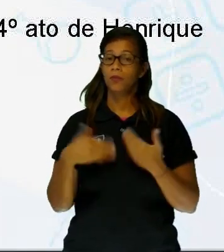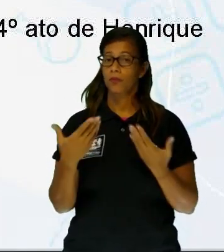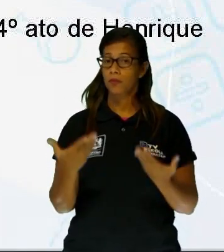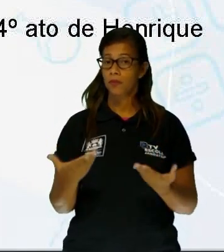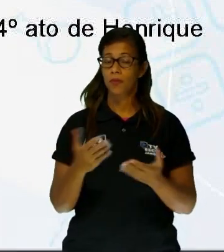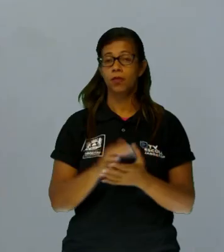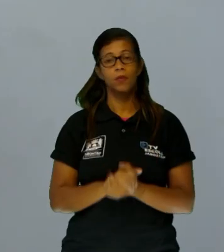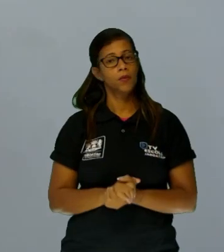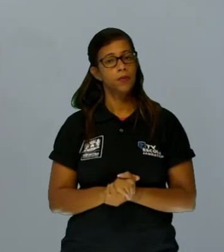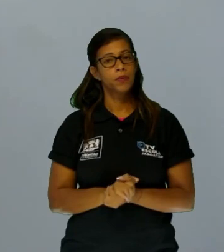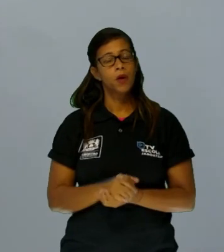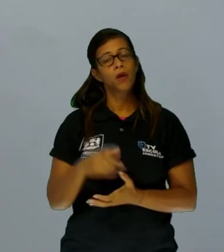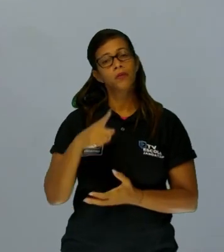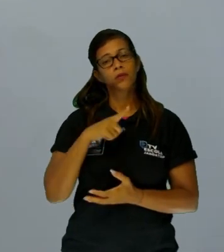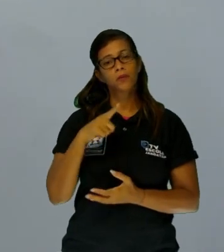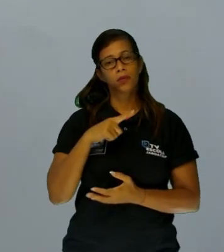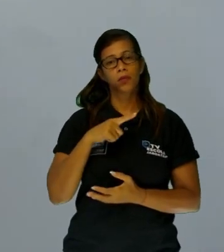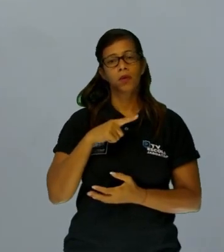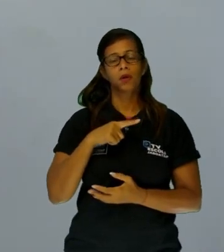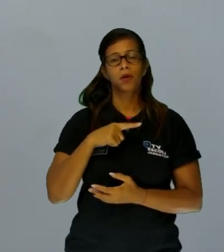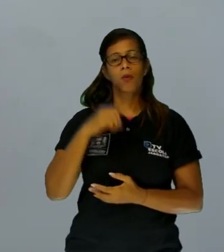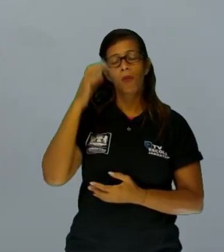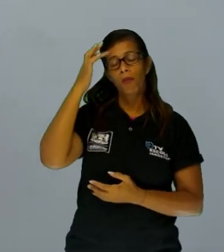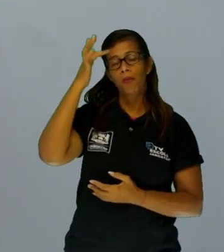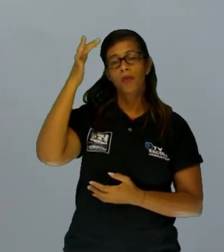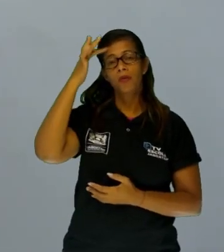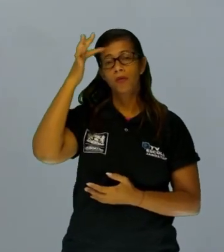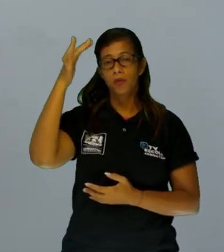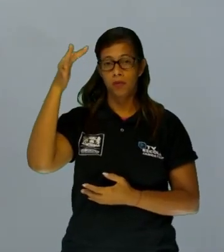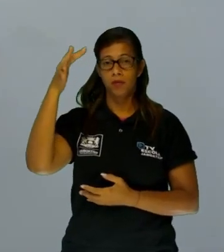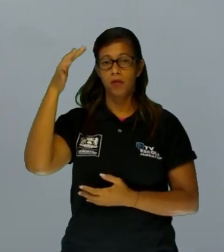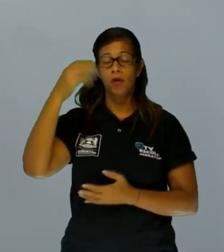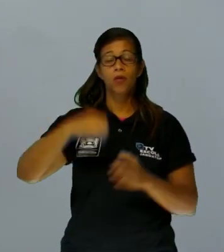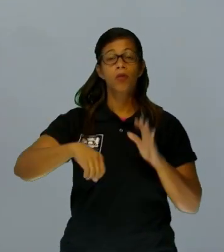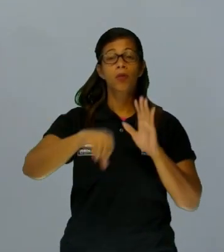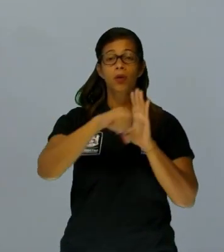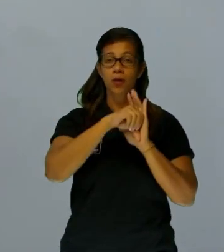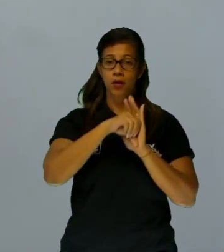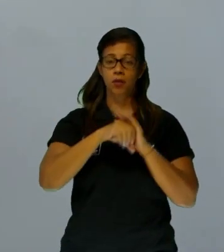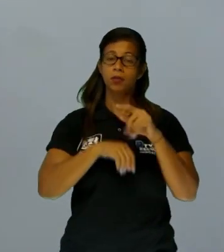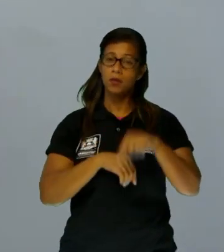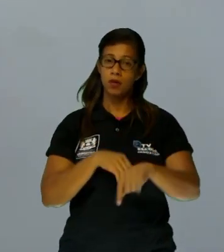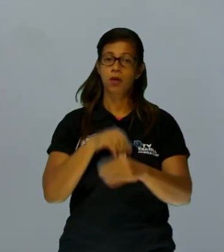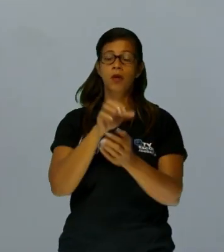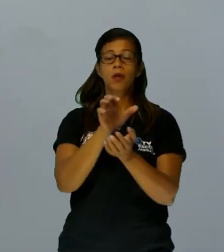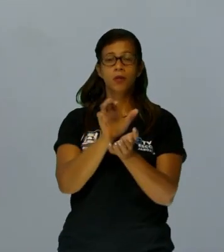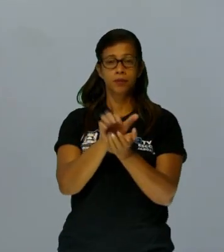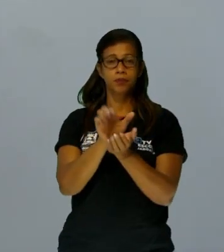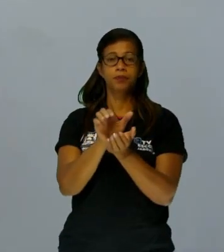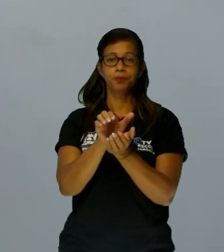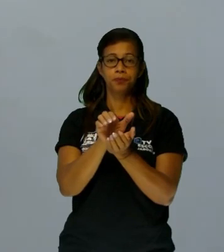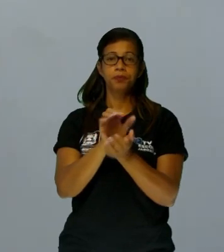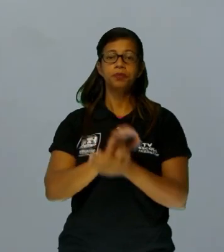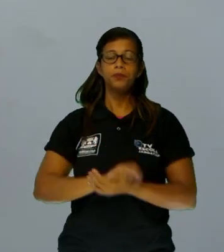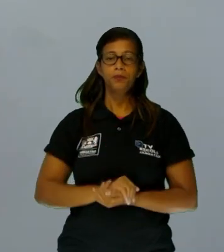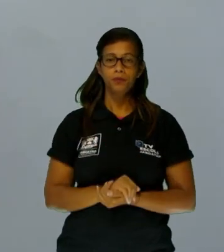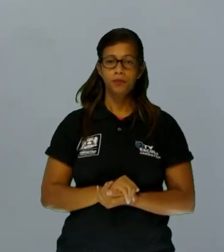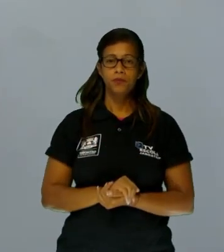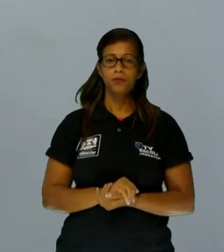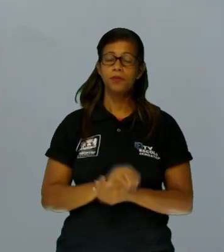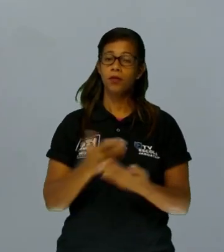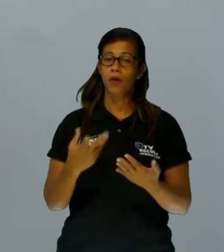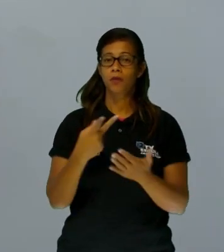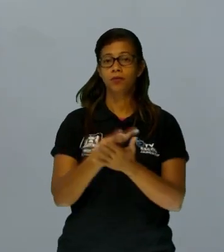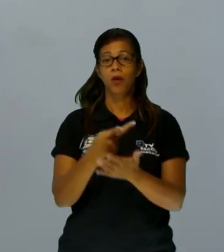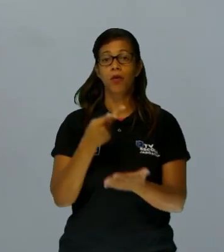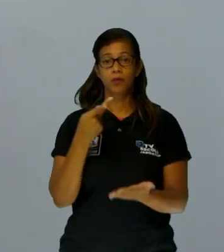gente veio a uma reflexão sobre crimes, né? Na região de Pernambuco, no nosso estado. Infelizmente, esse protesto ocorreu há